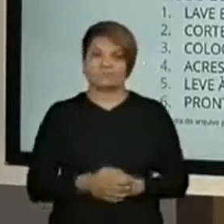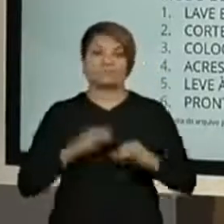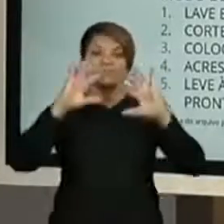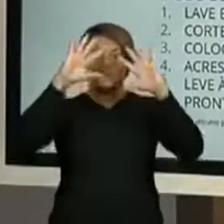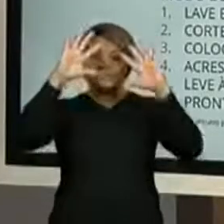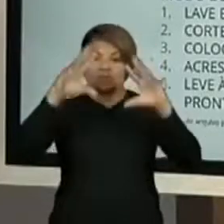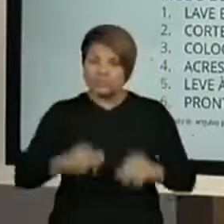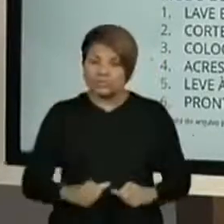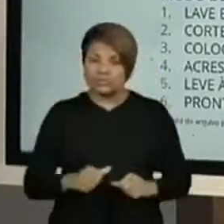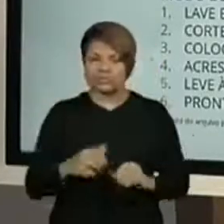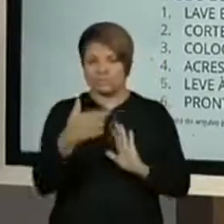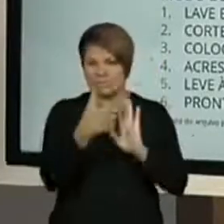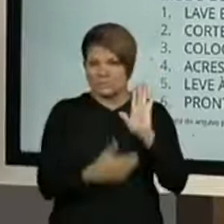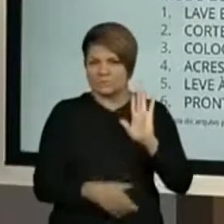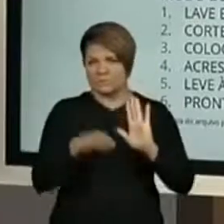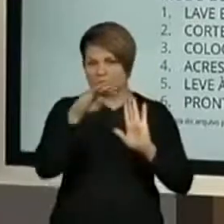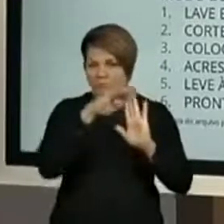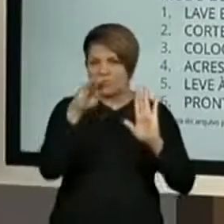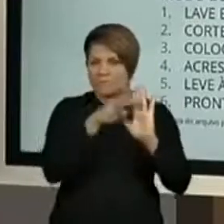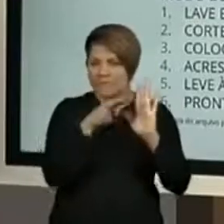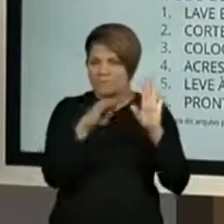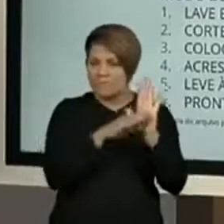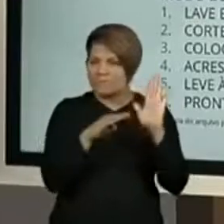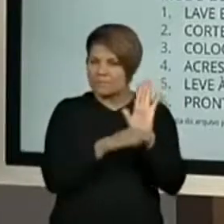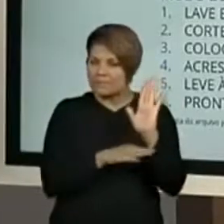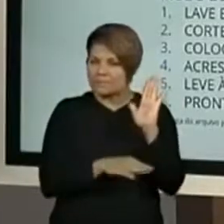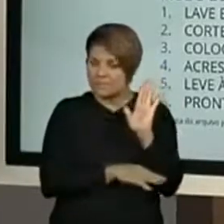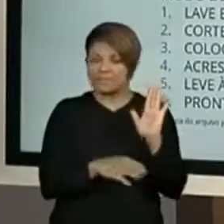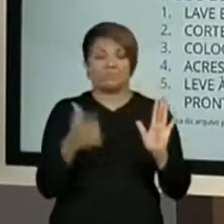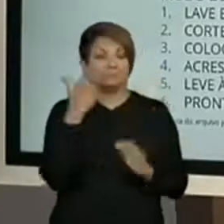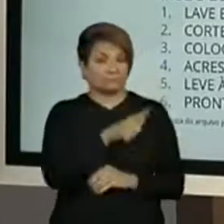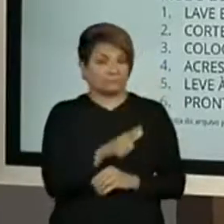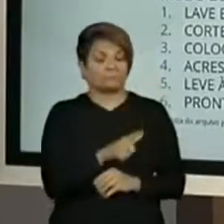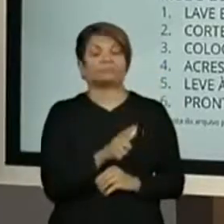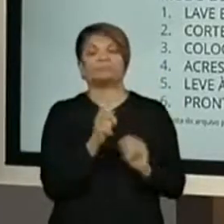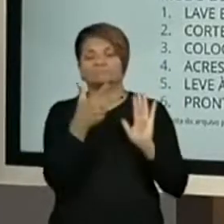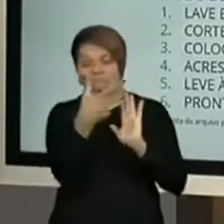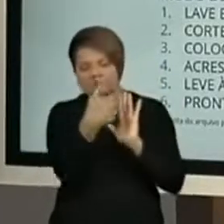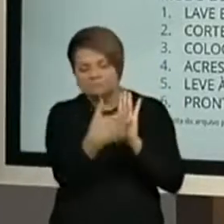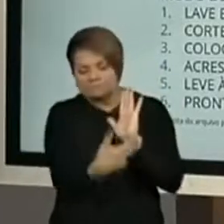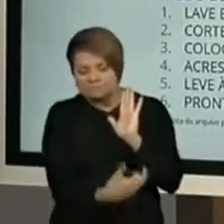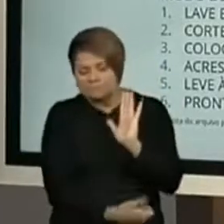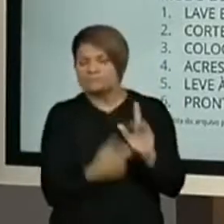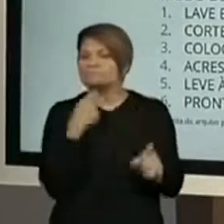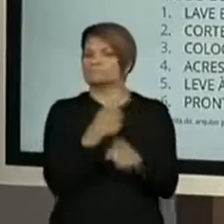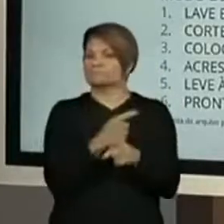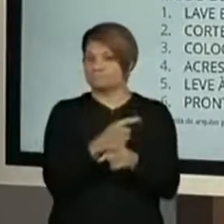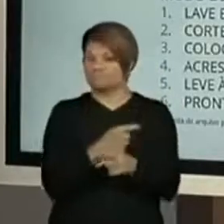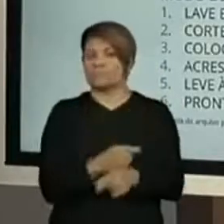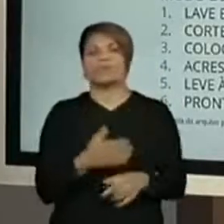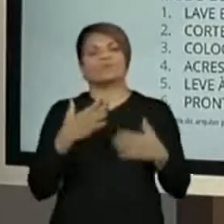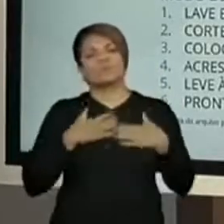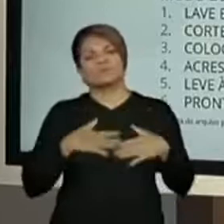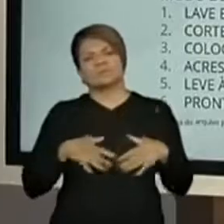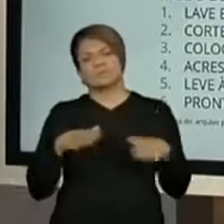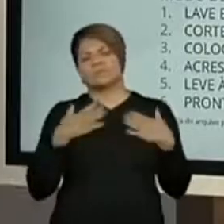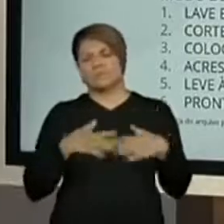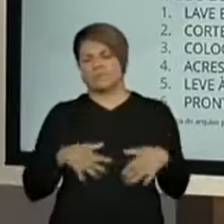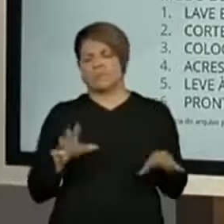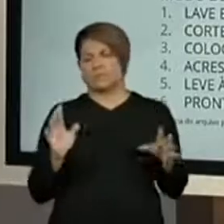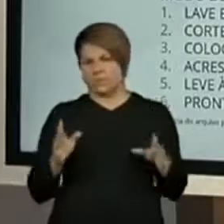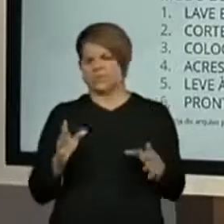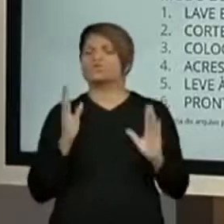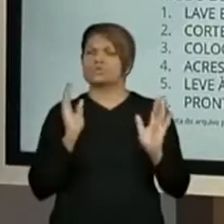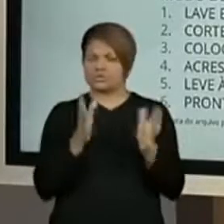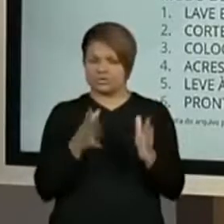as partes da receita. Vocês vão conseguir identificar. Fiquem tranquilos, porque a professora preparou outros slides, já